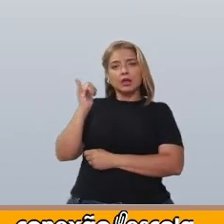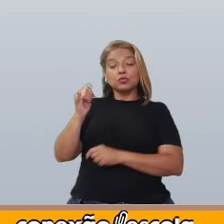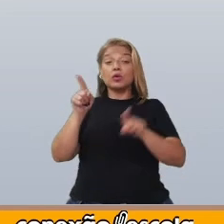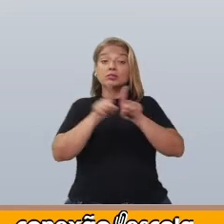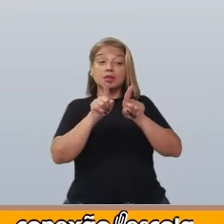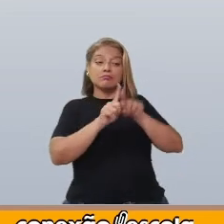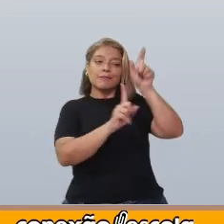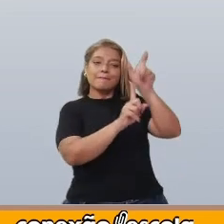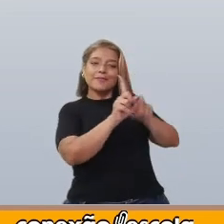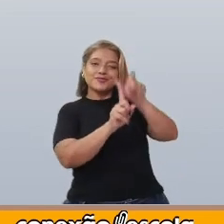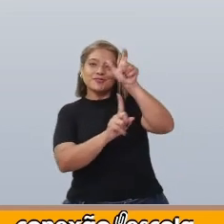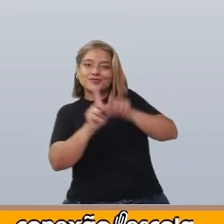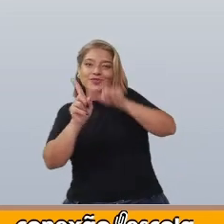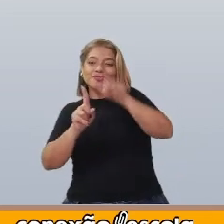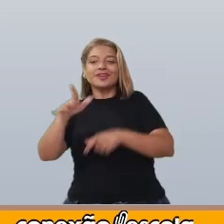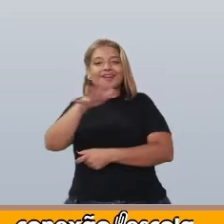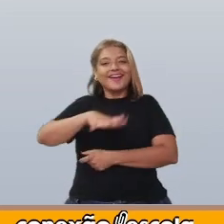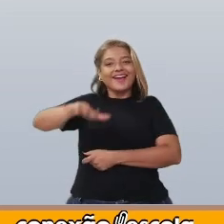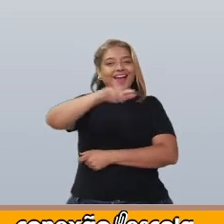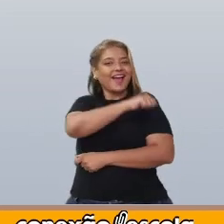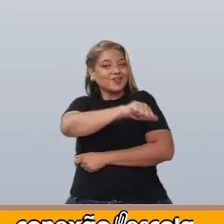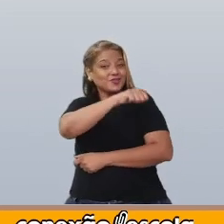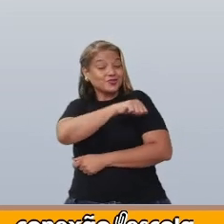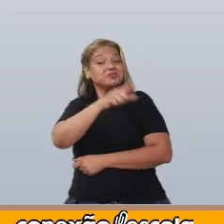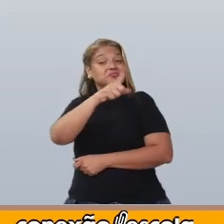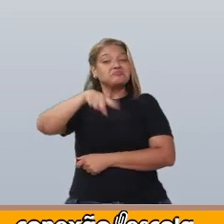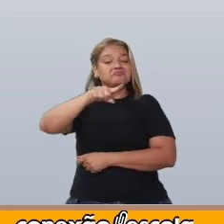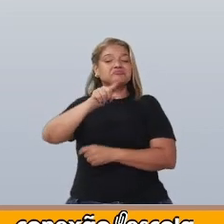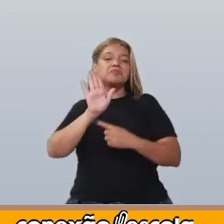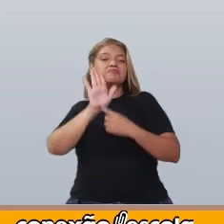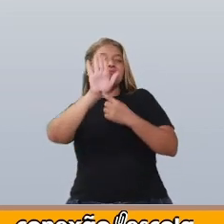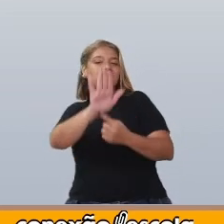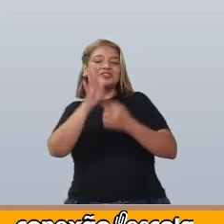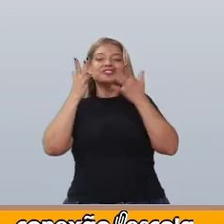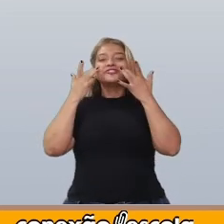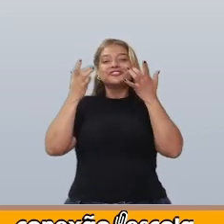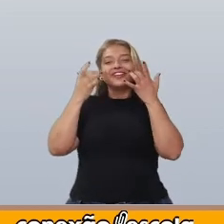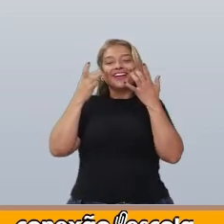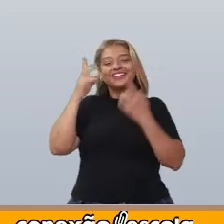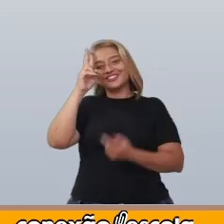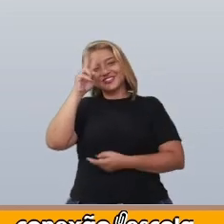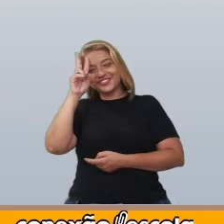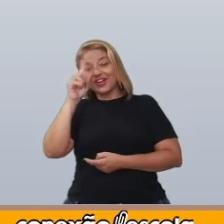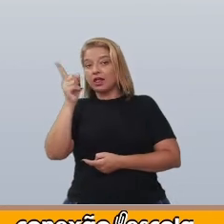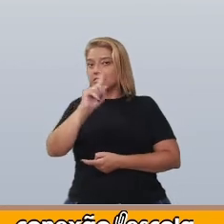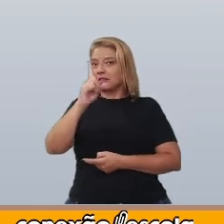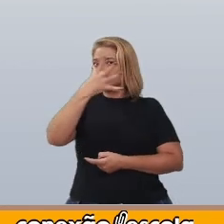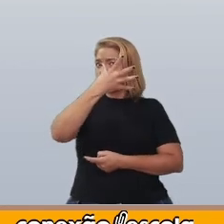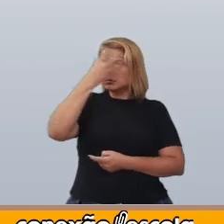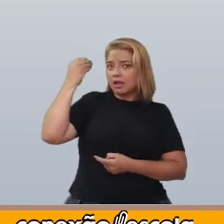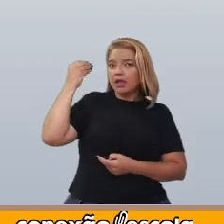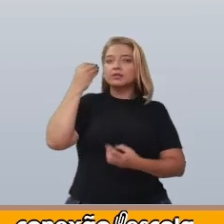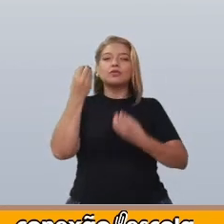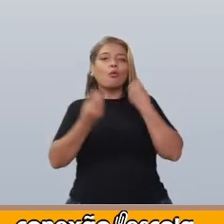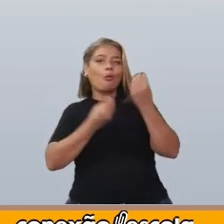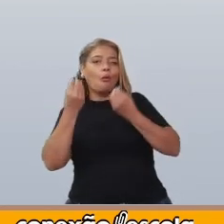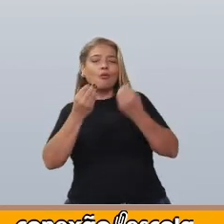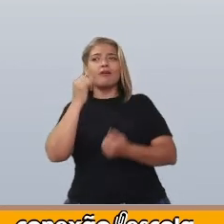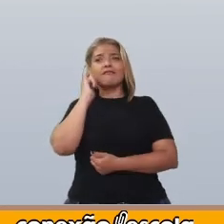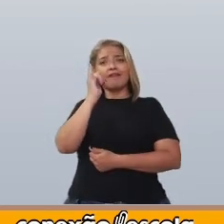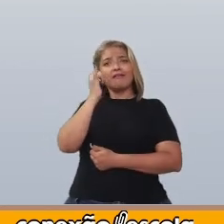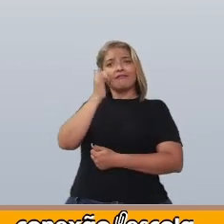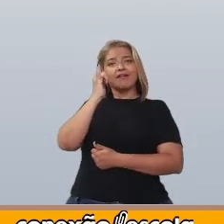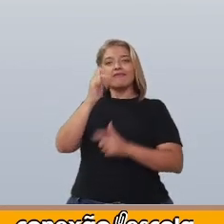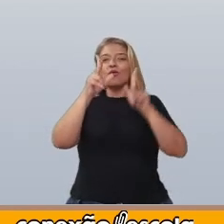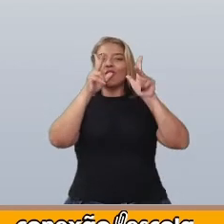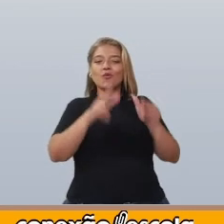alunos e ensenem a história. Não esqueçam de ensinarem as falas de cada personagem.